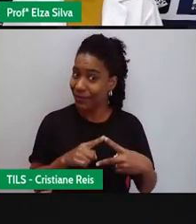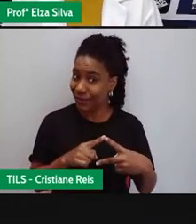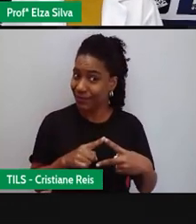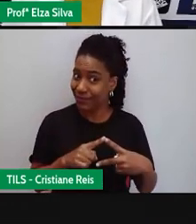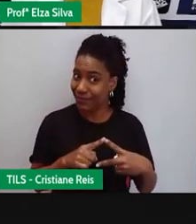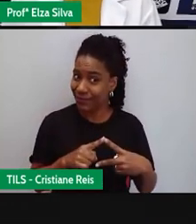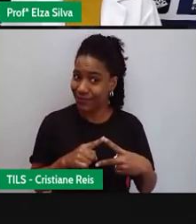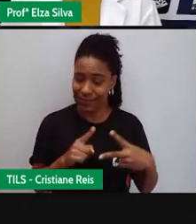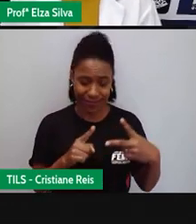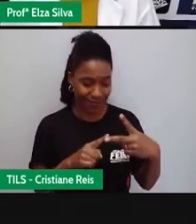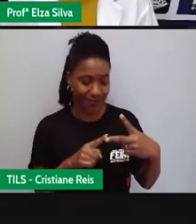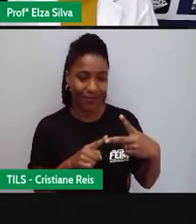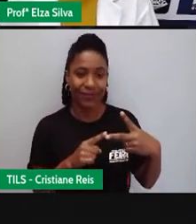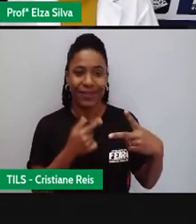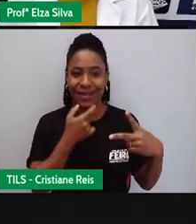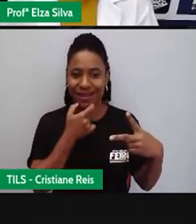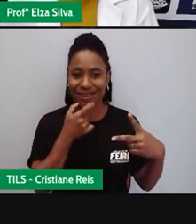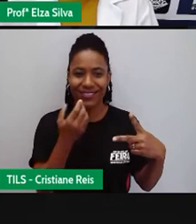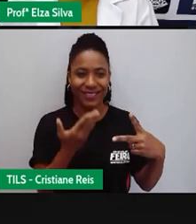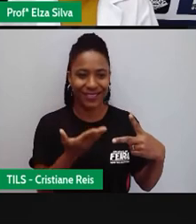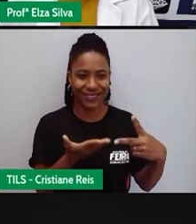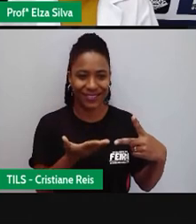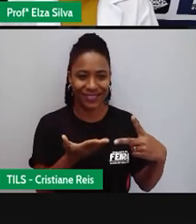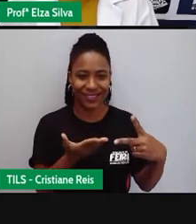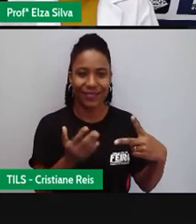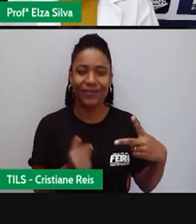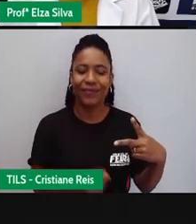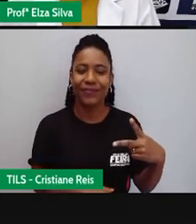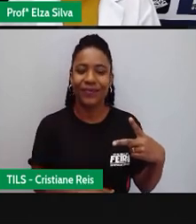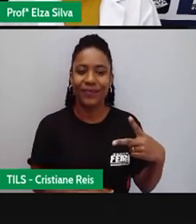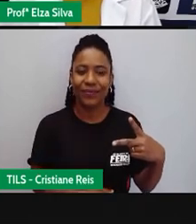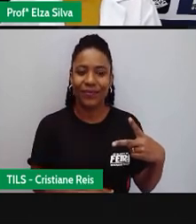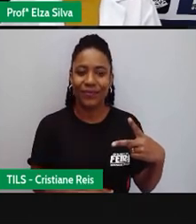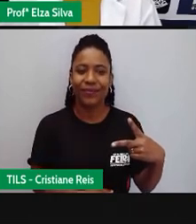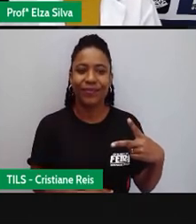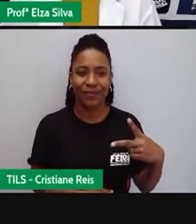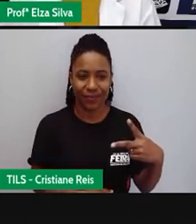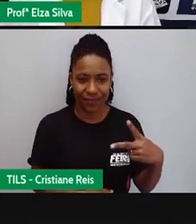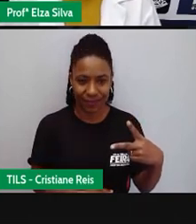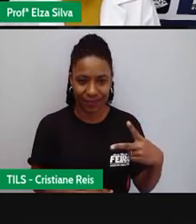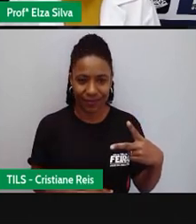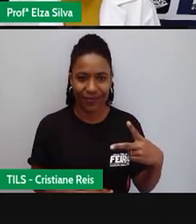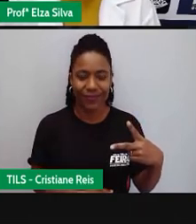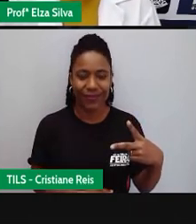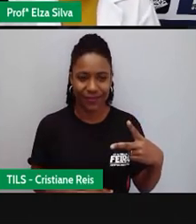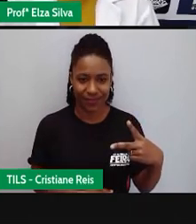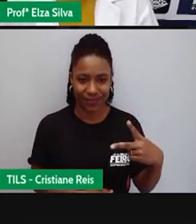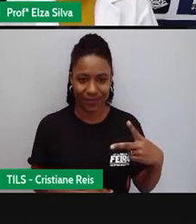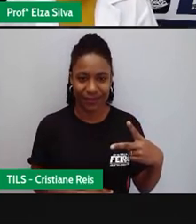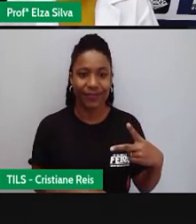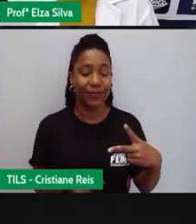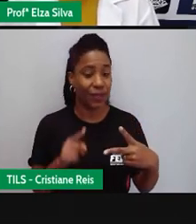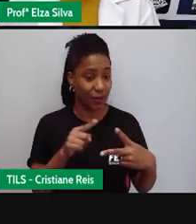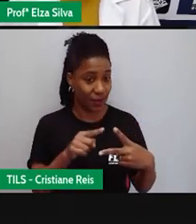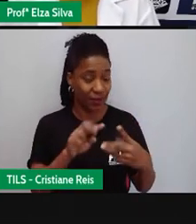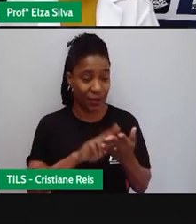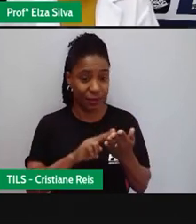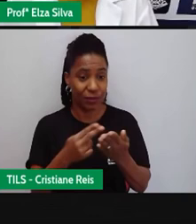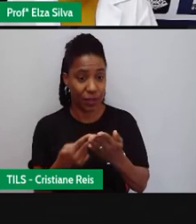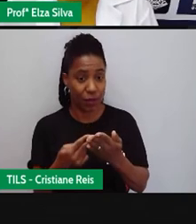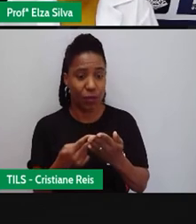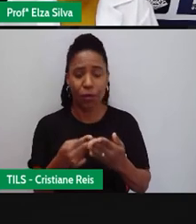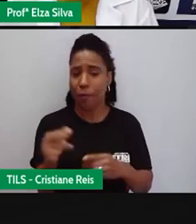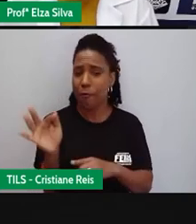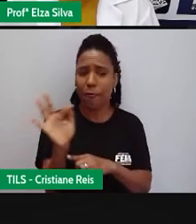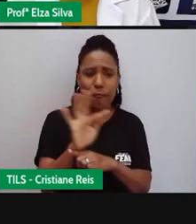Yes I do Or no I don't What kind of movies do you like? Que tipo de filmes você